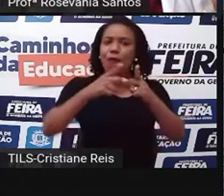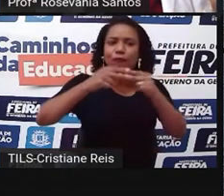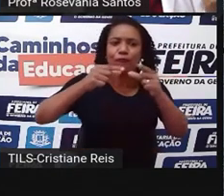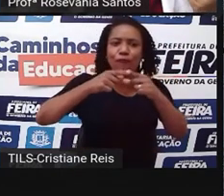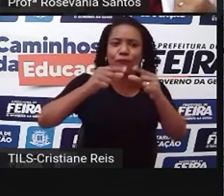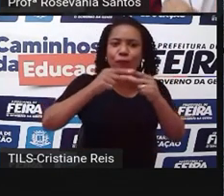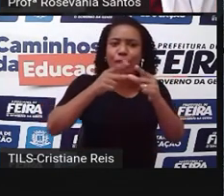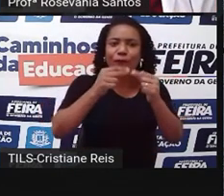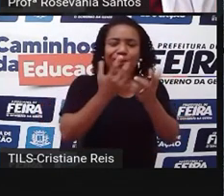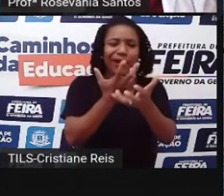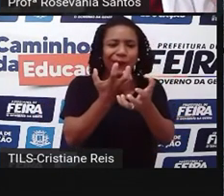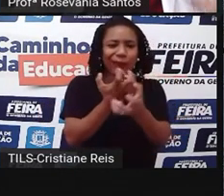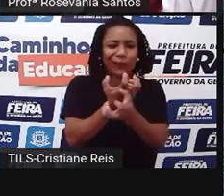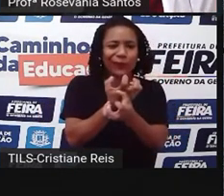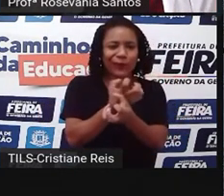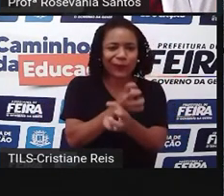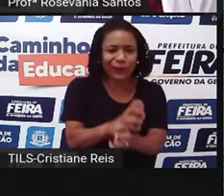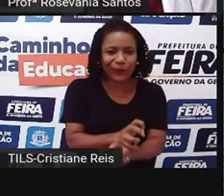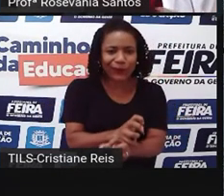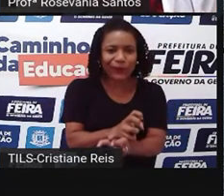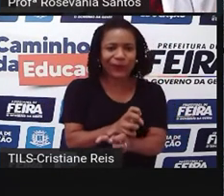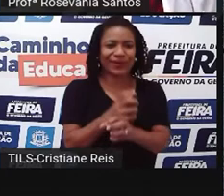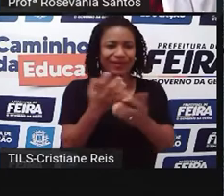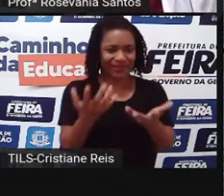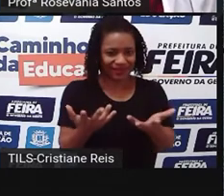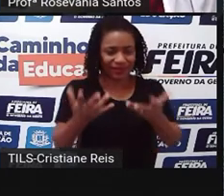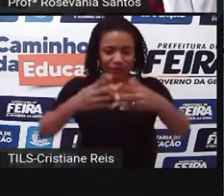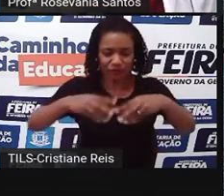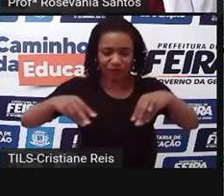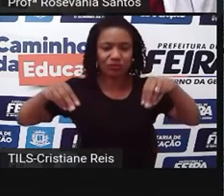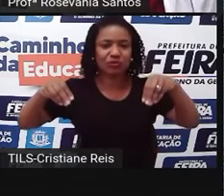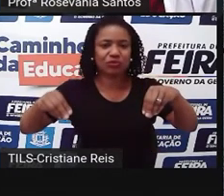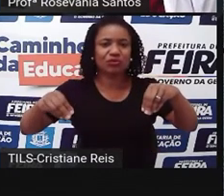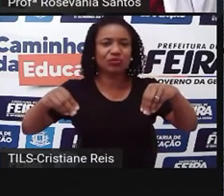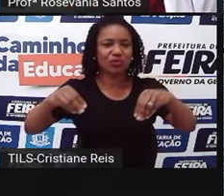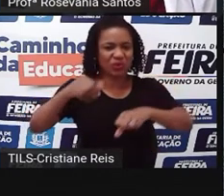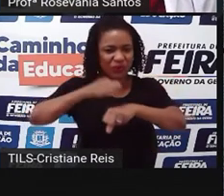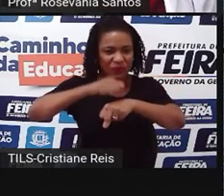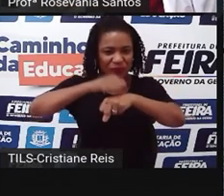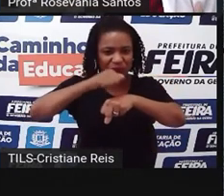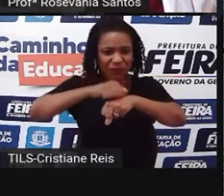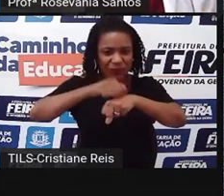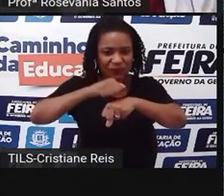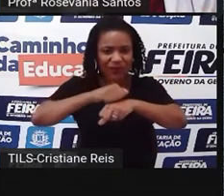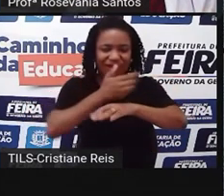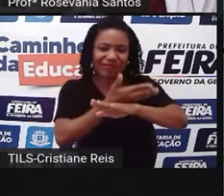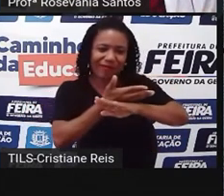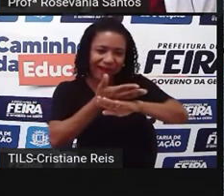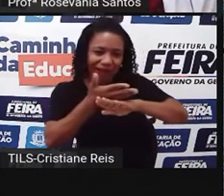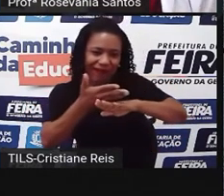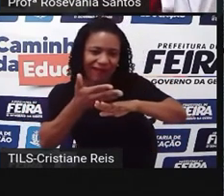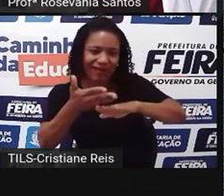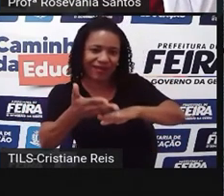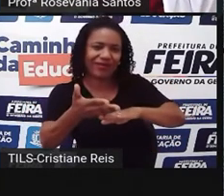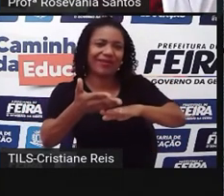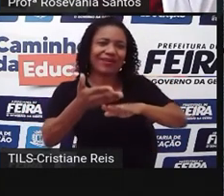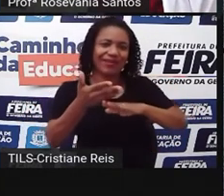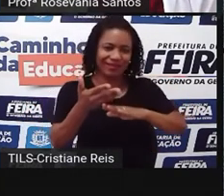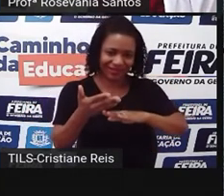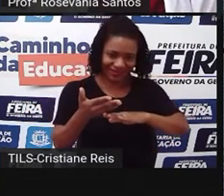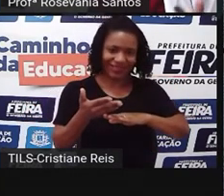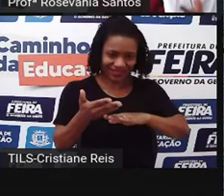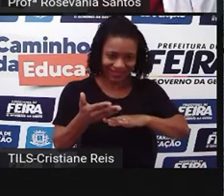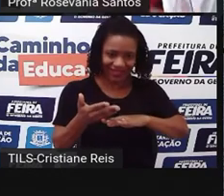fato do solo ser desnudado, já ser aquele solo mais branquinho ali, que já combina com a cor da própria